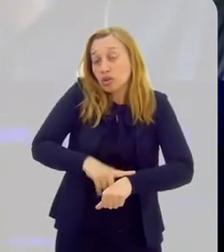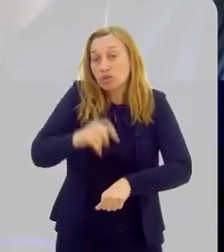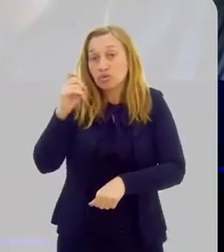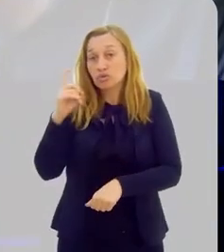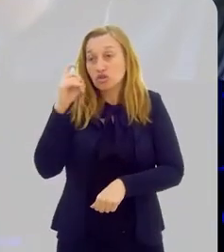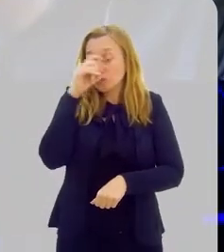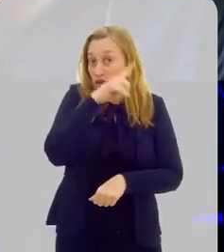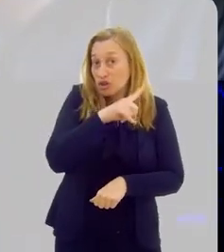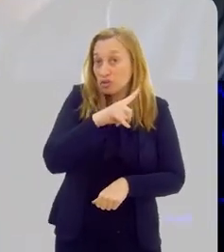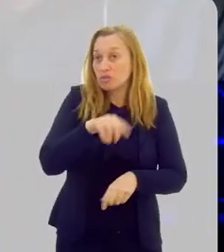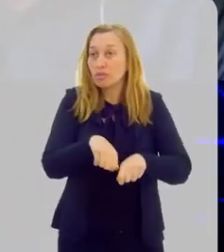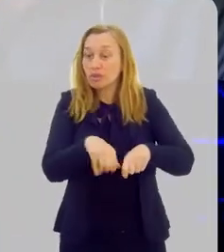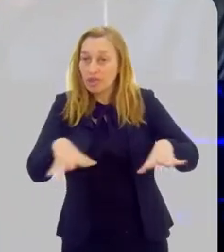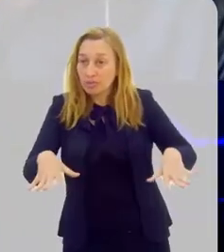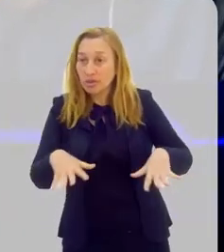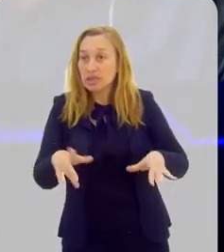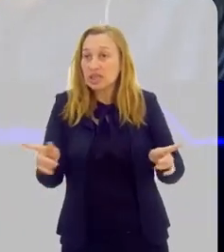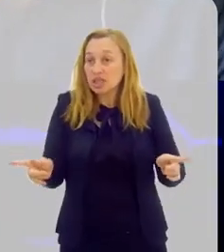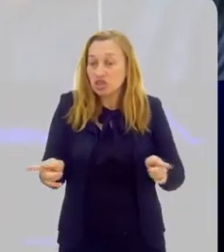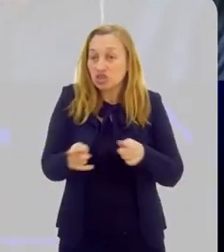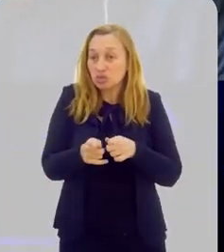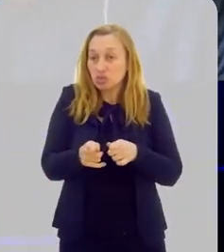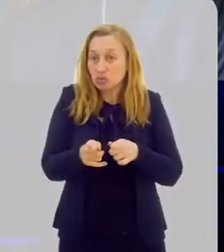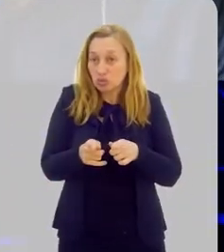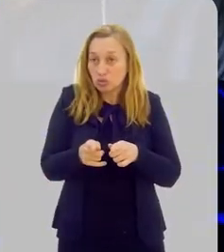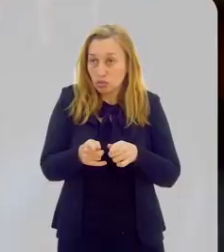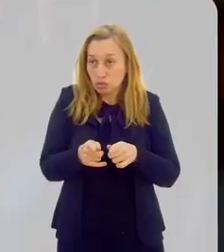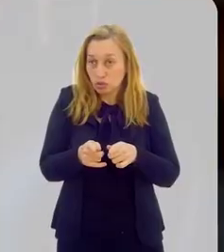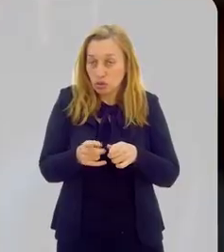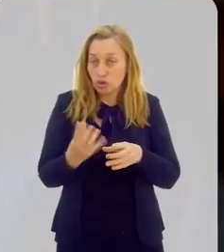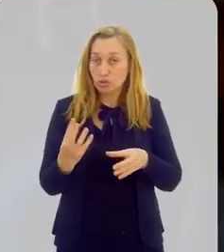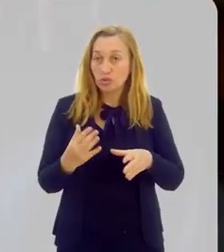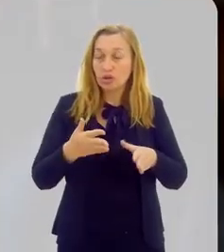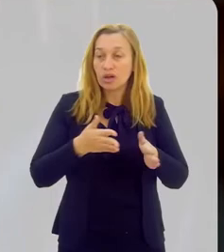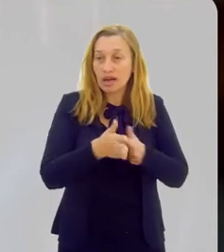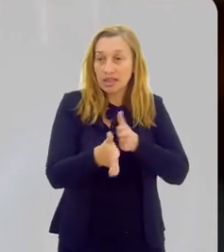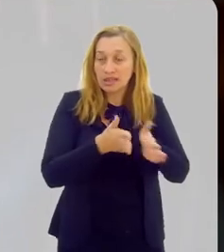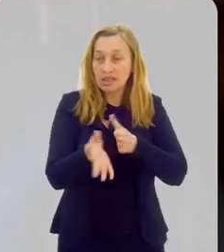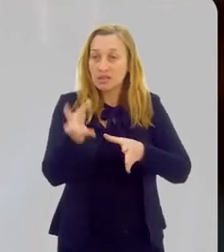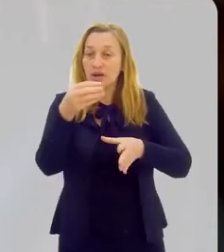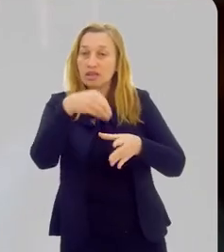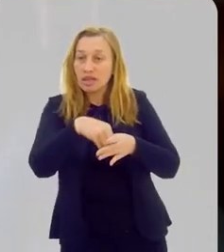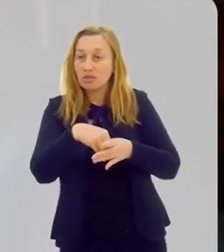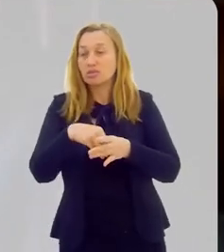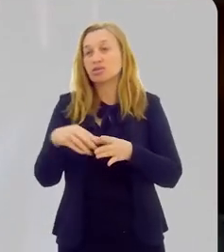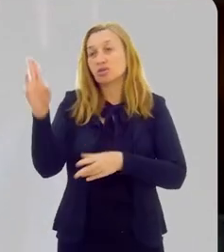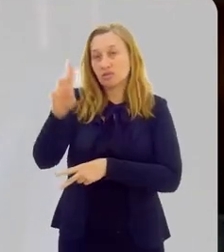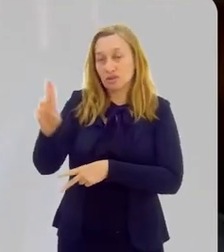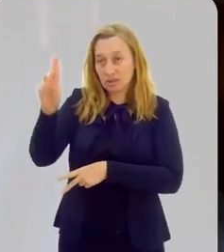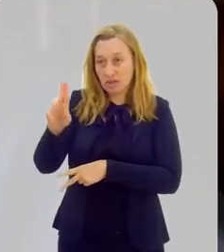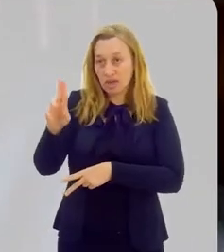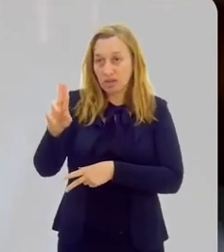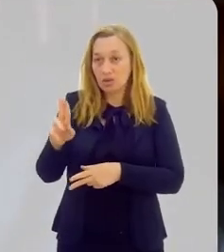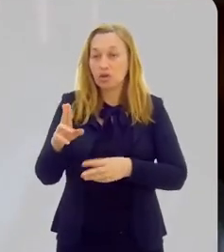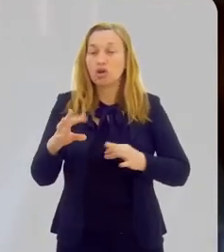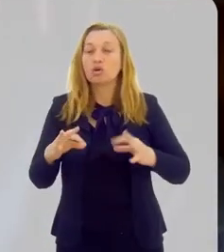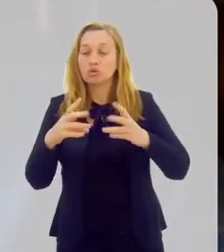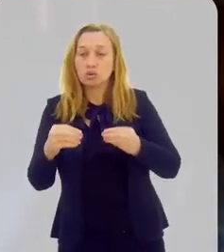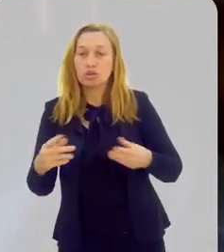naqueles momentos extremos da pandemia é que reduzimos toda a ação dentro da universidade a poucas pessoas,